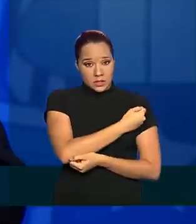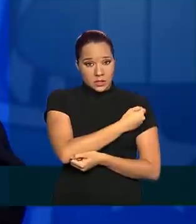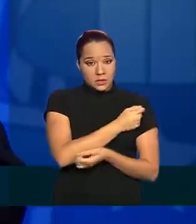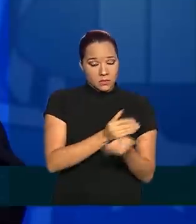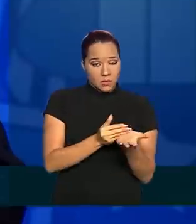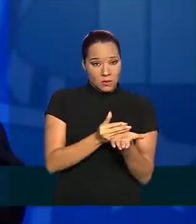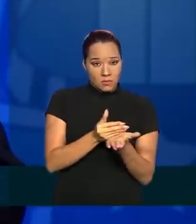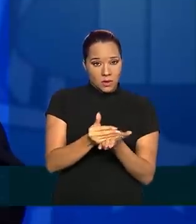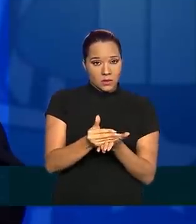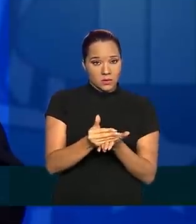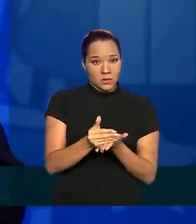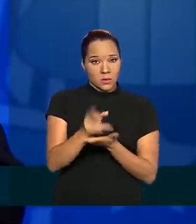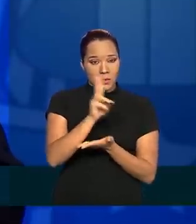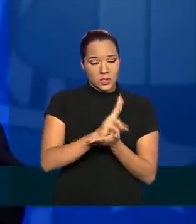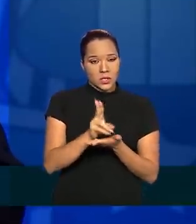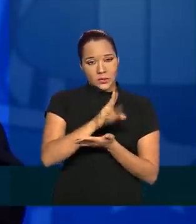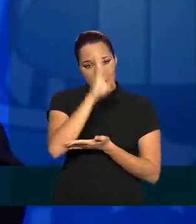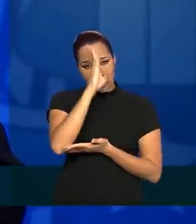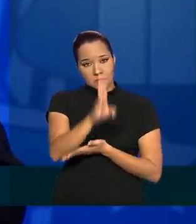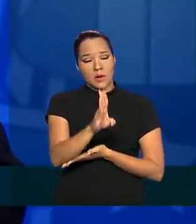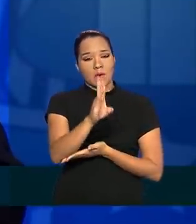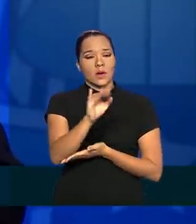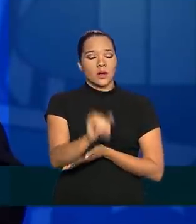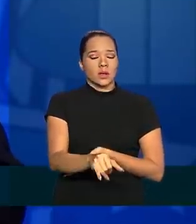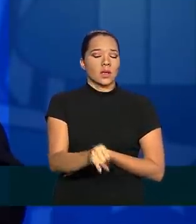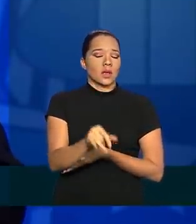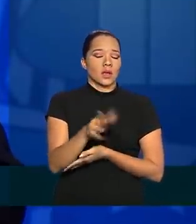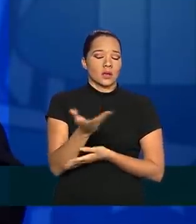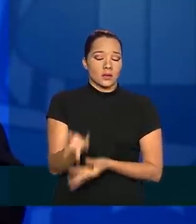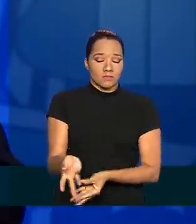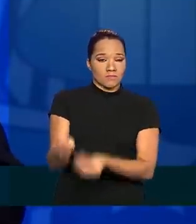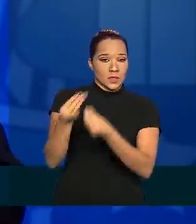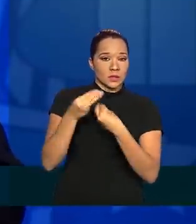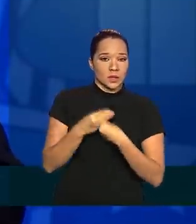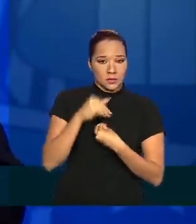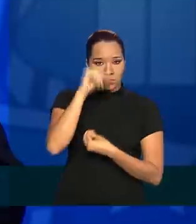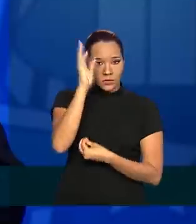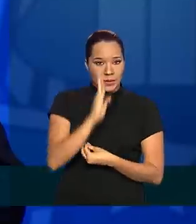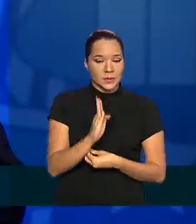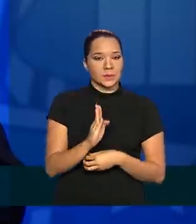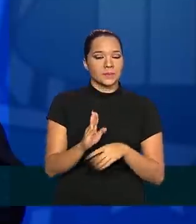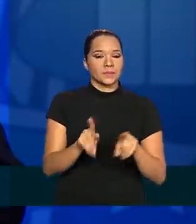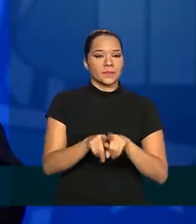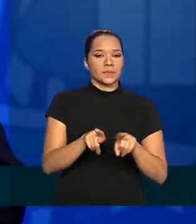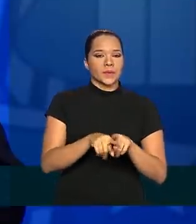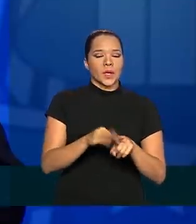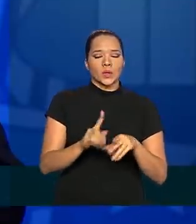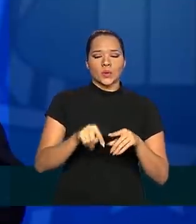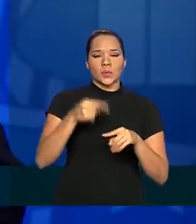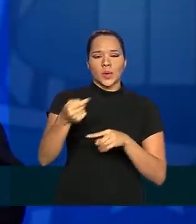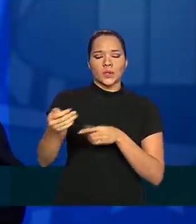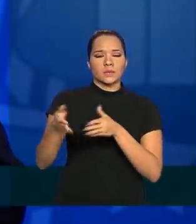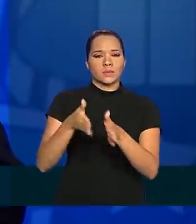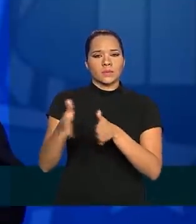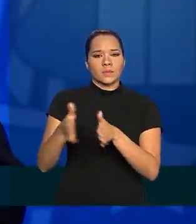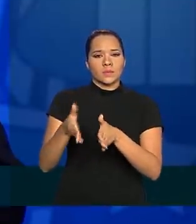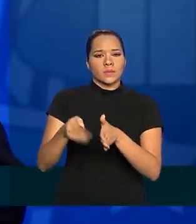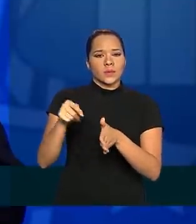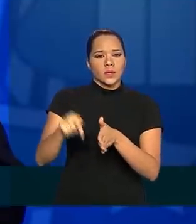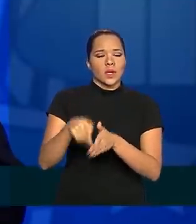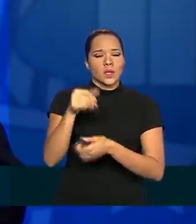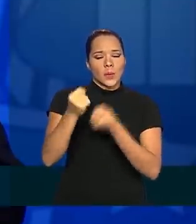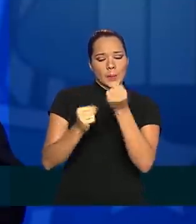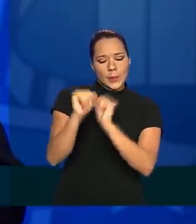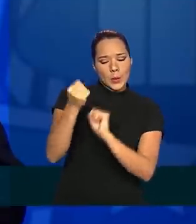partir do ingrediente farmacêutico ativo que nos será disponibilizado, como, num próximo momento, da